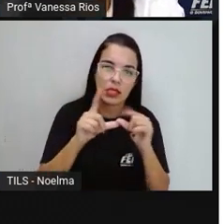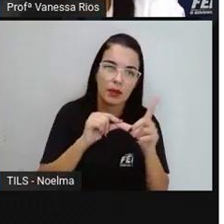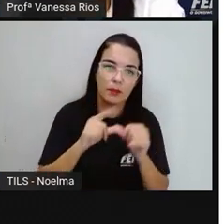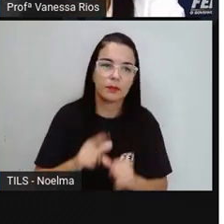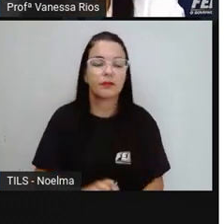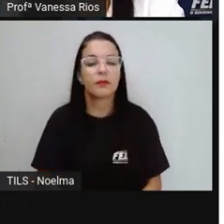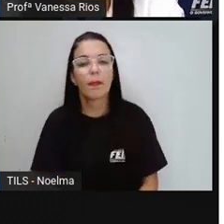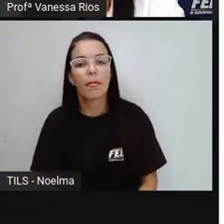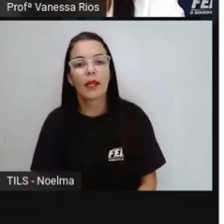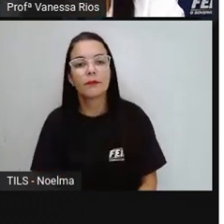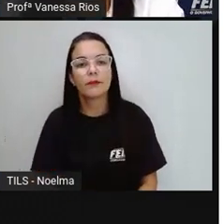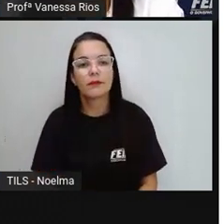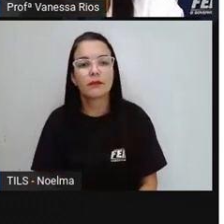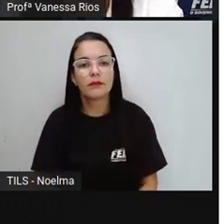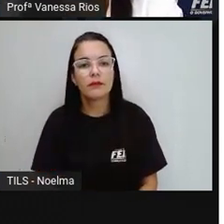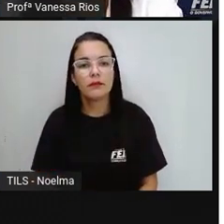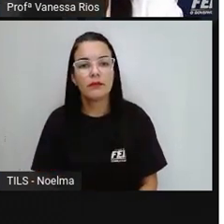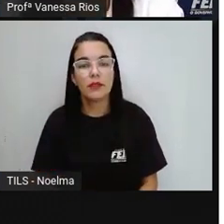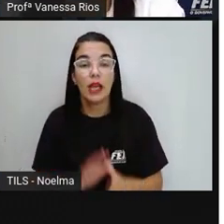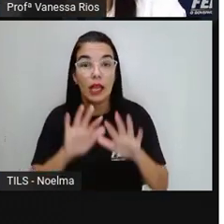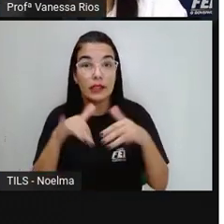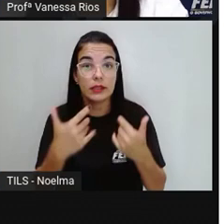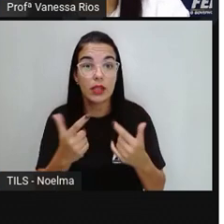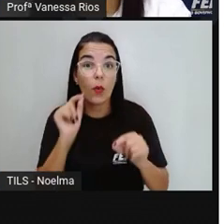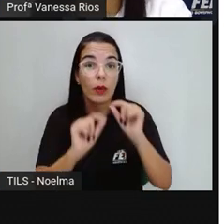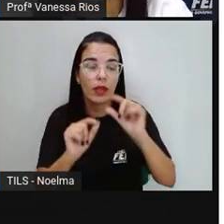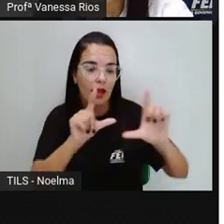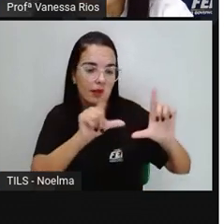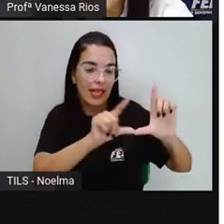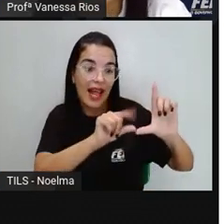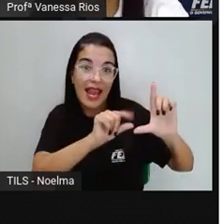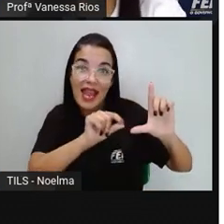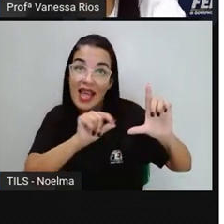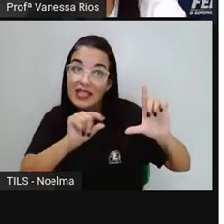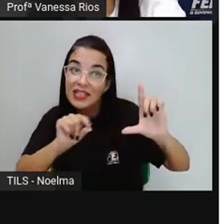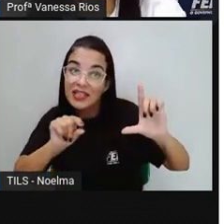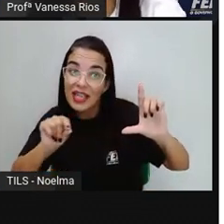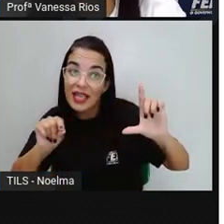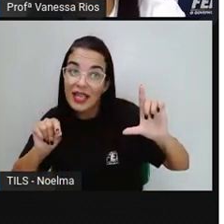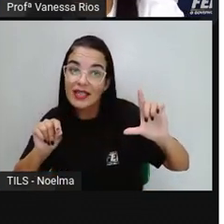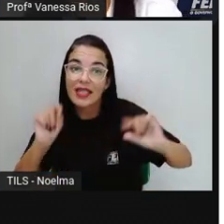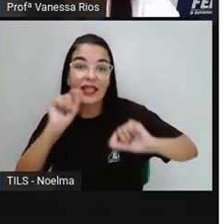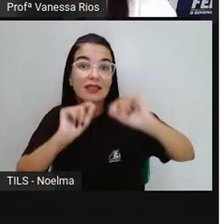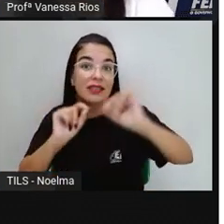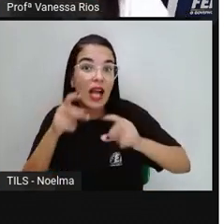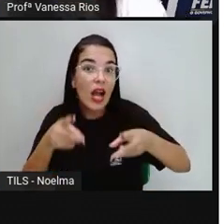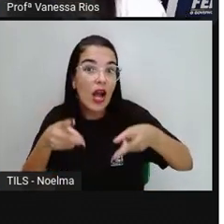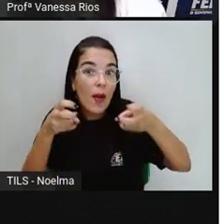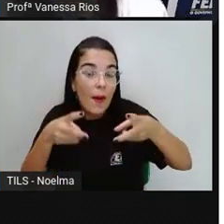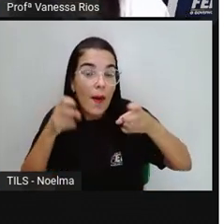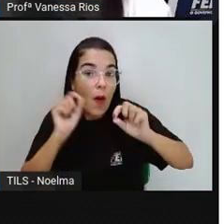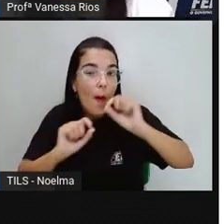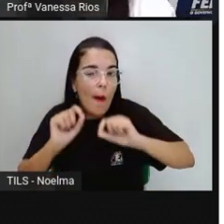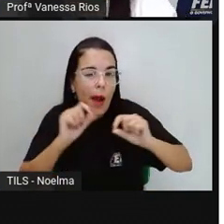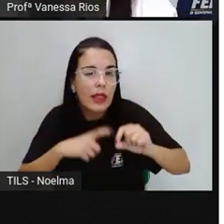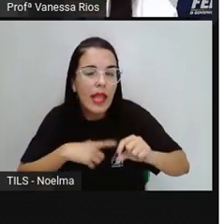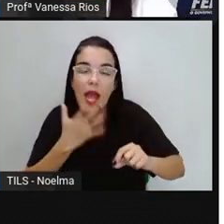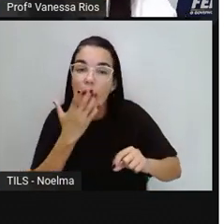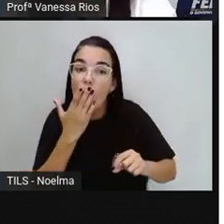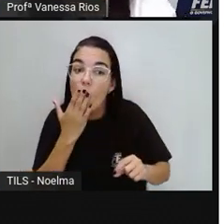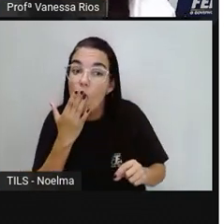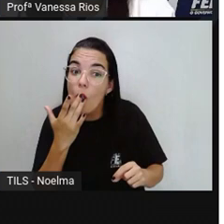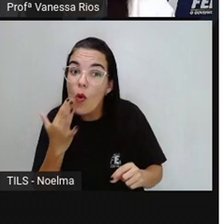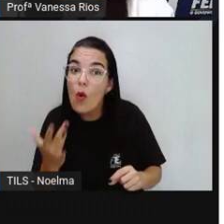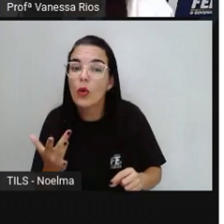E nesse elemento, aqui, que a gente chama de legenda, a gente observa a utilização de cores